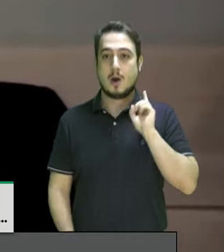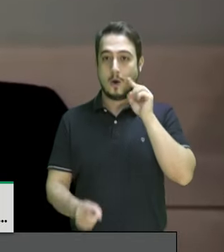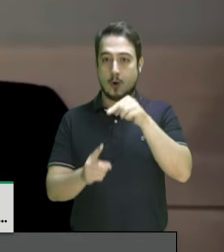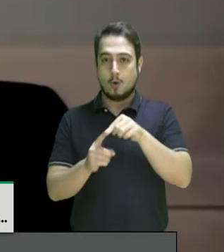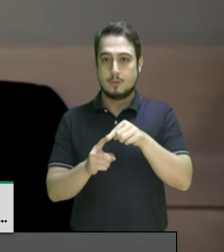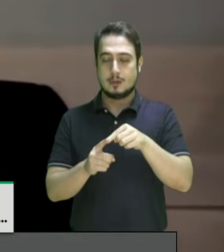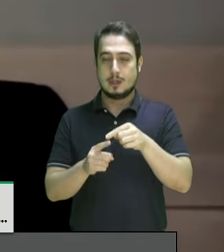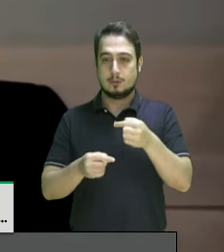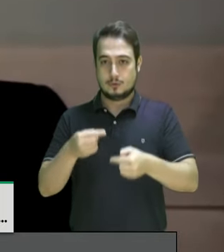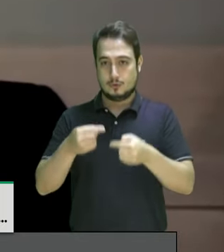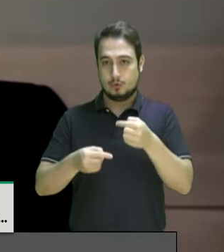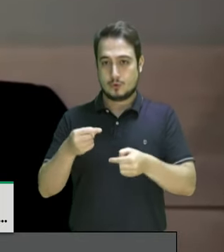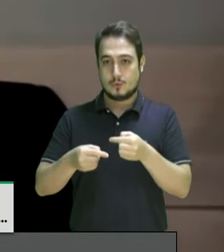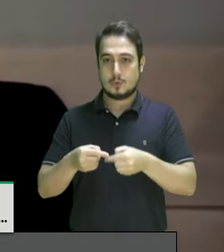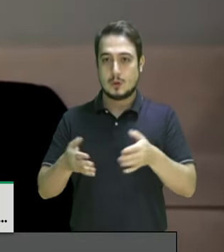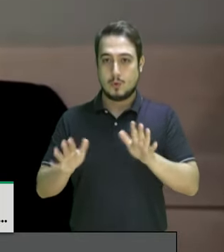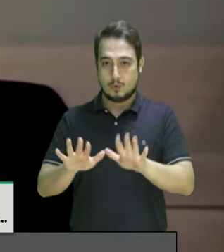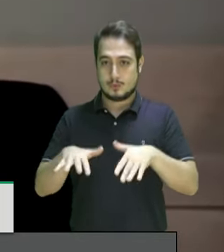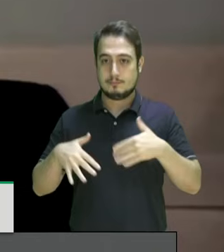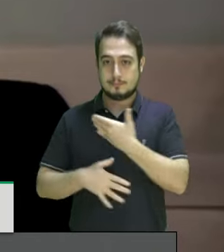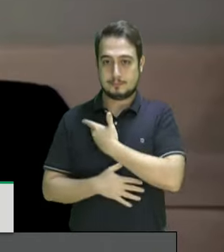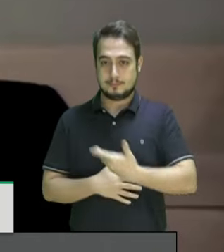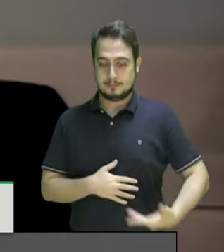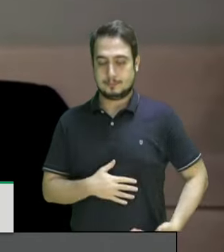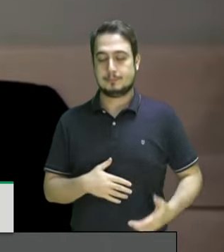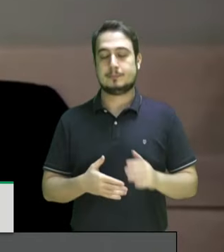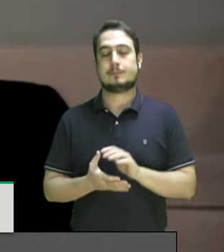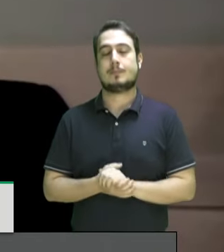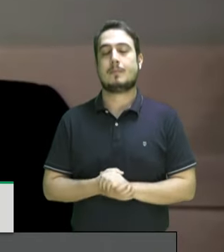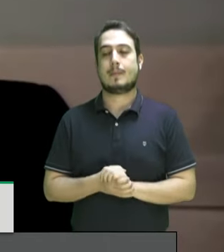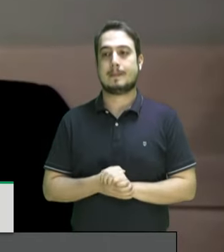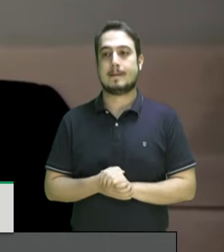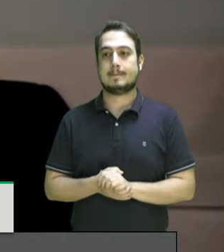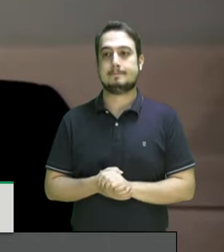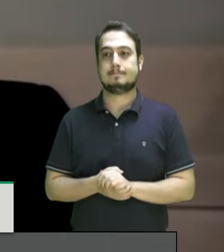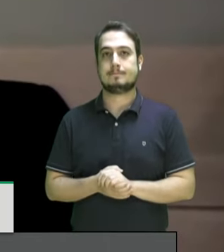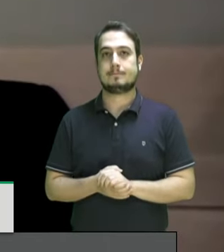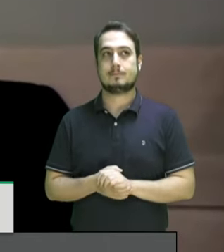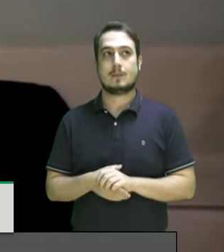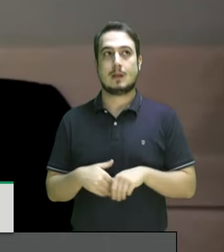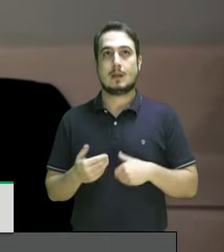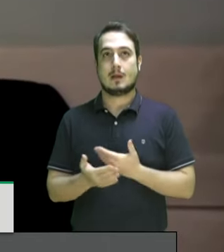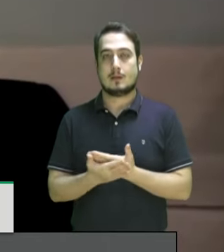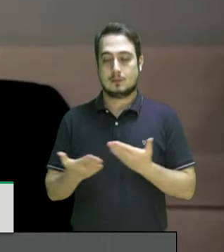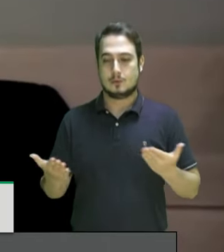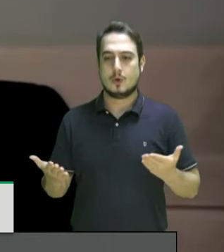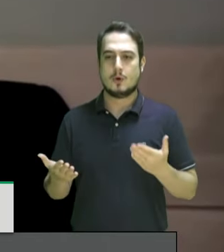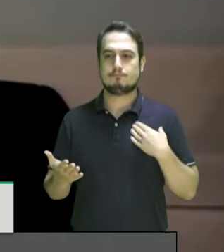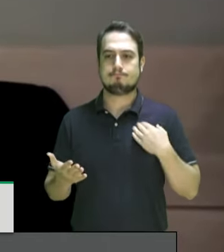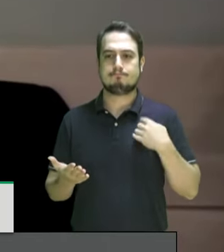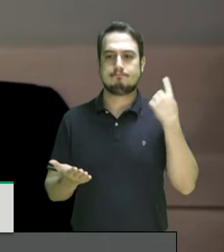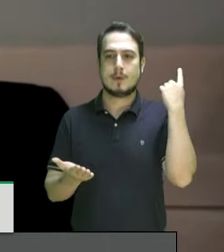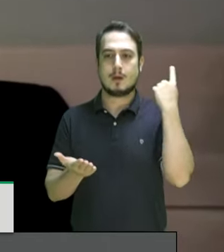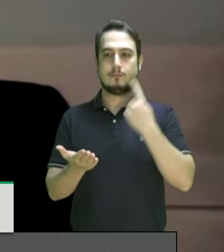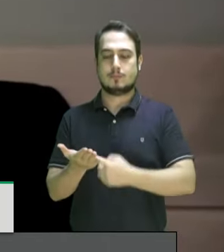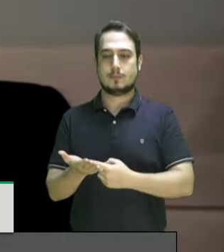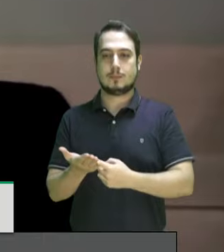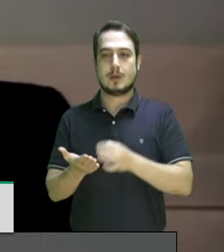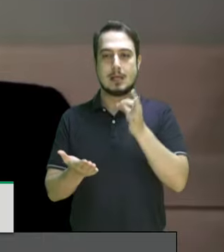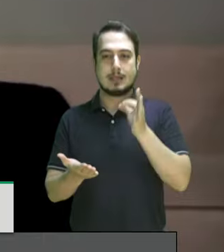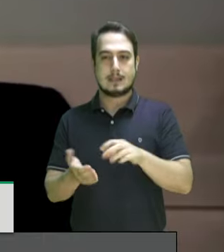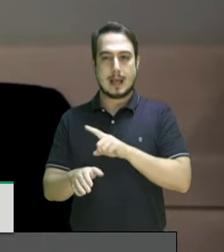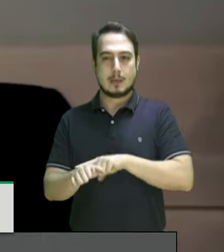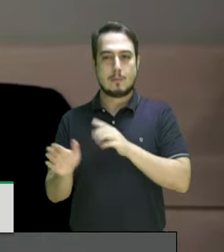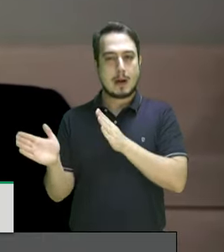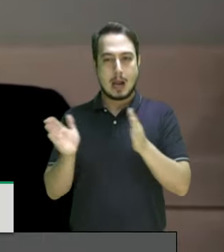debate nesta audiência pública. nós estamos em dia com os nossos compromissos e